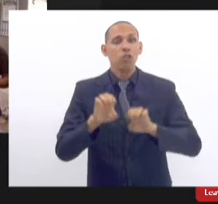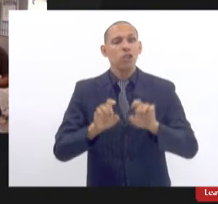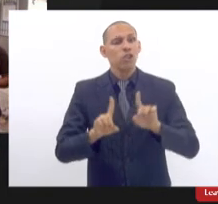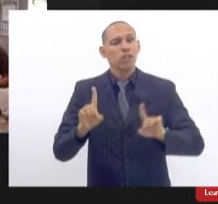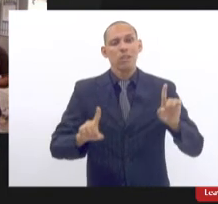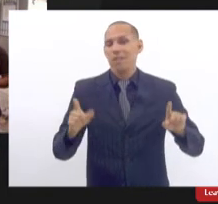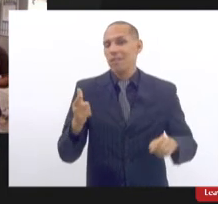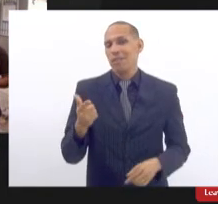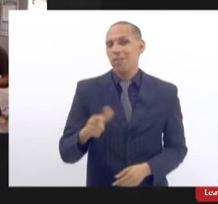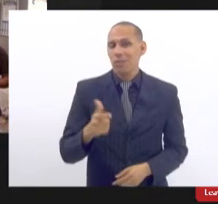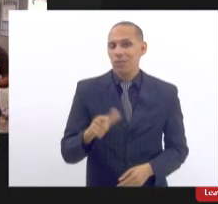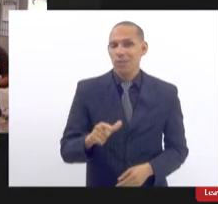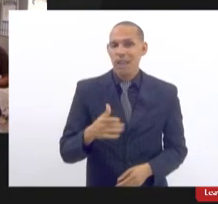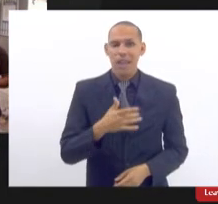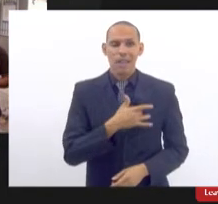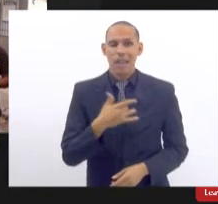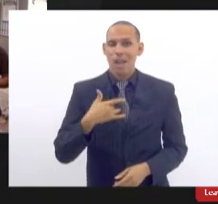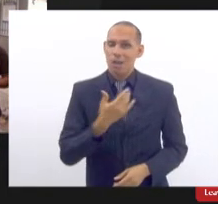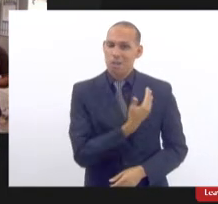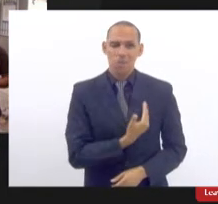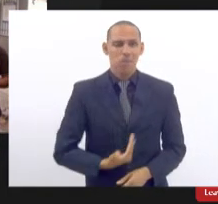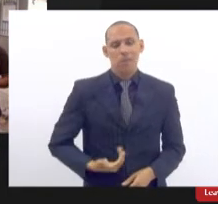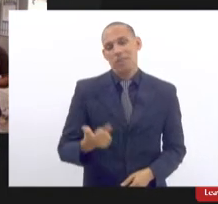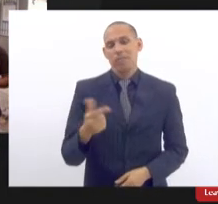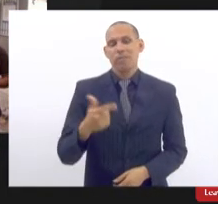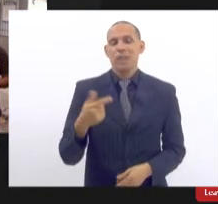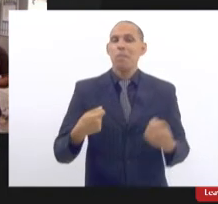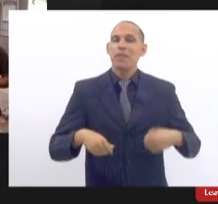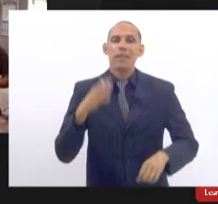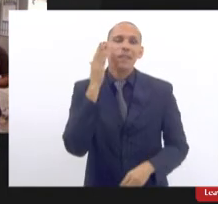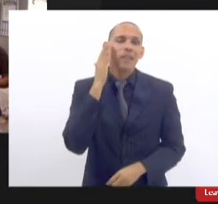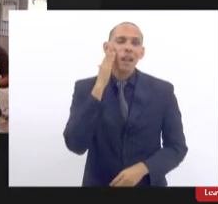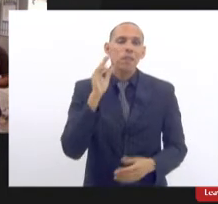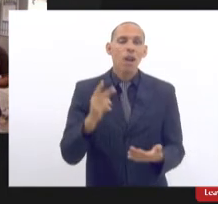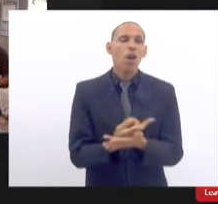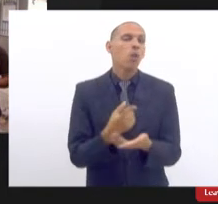pública você tem que saber exatamente o que está acontecendo